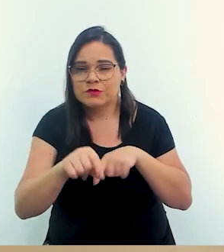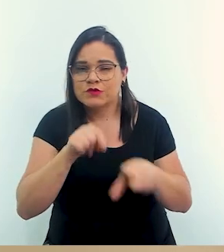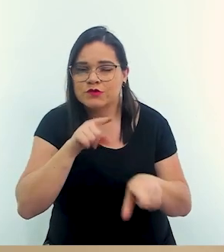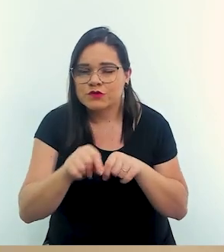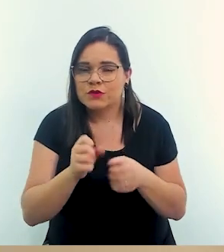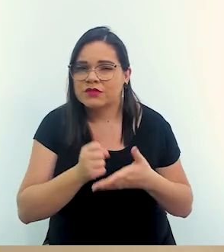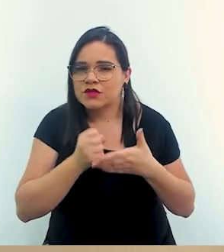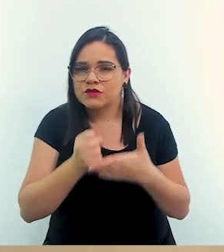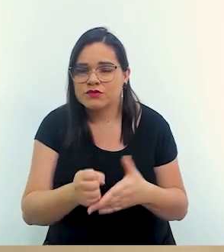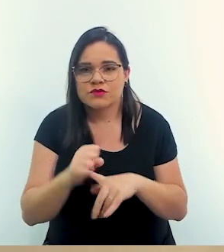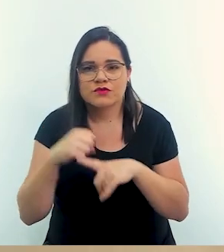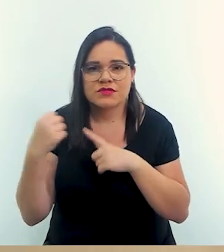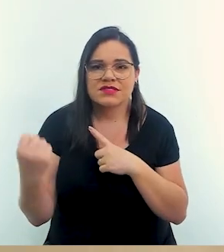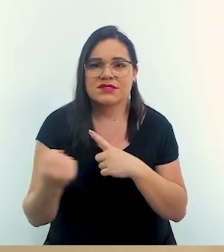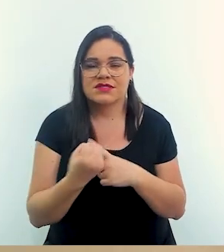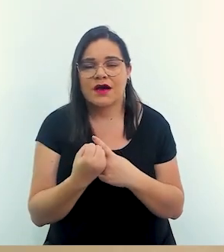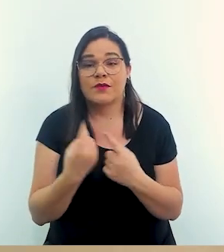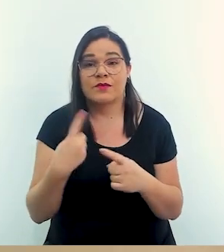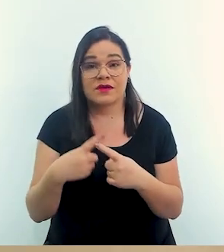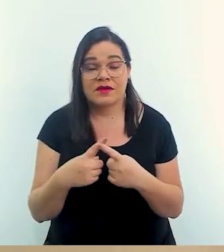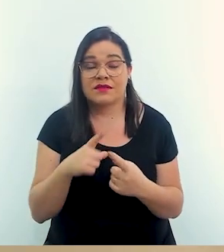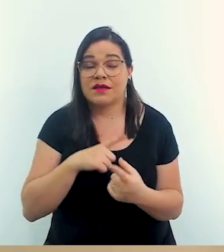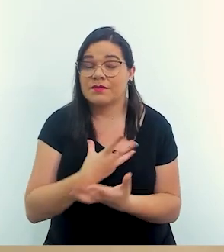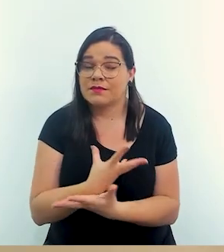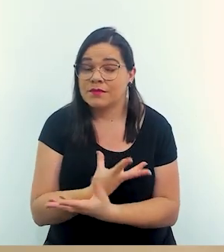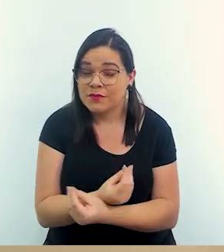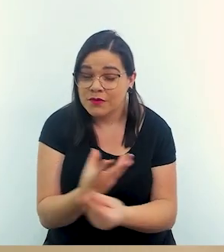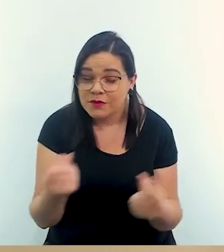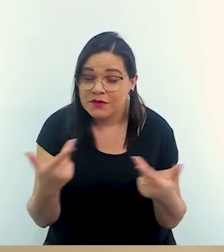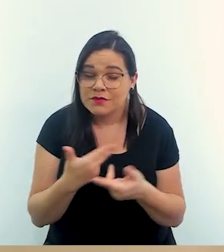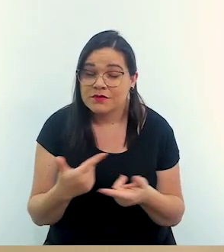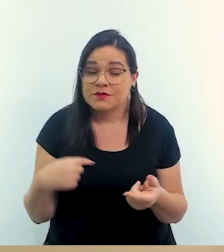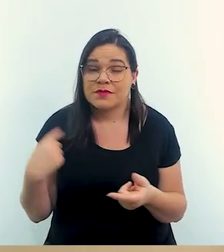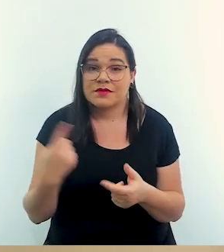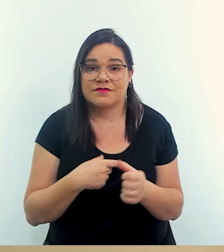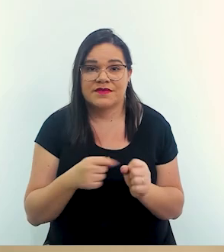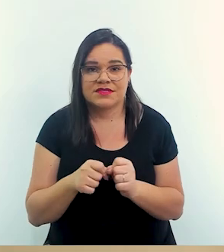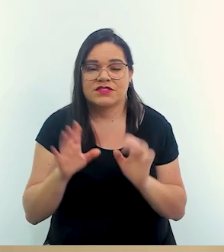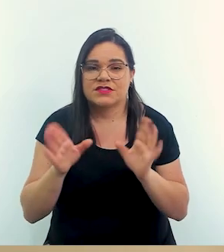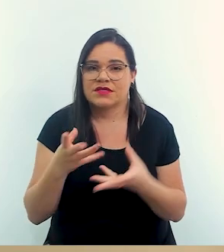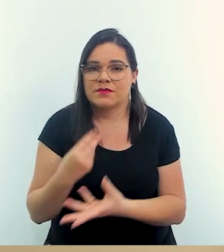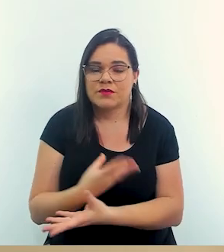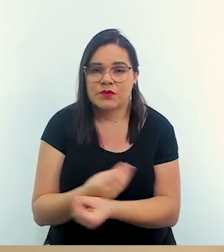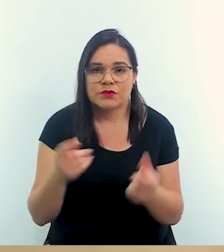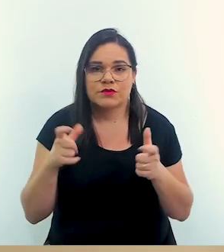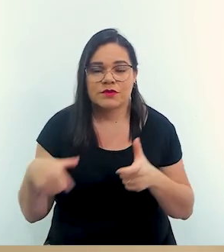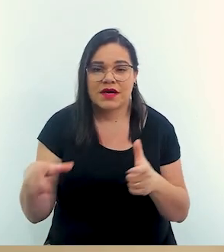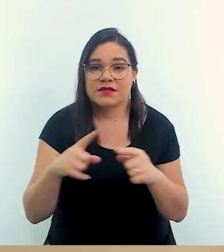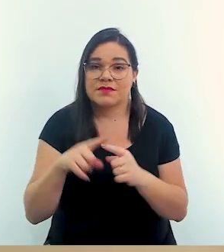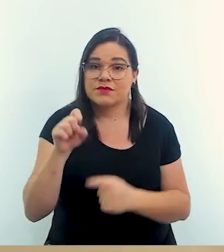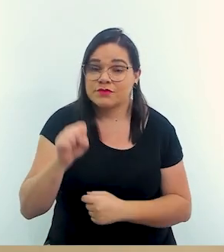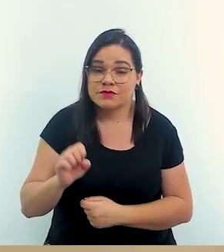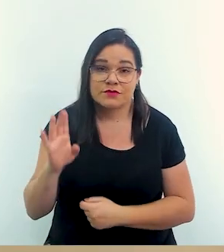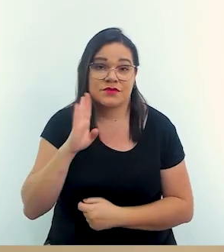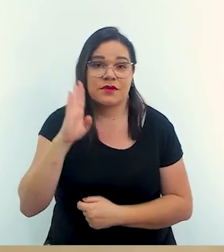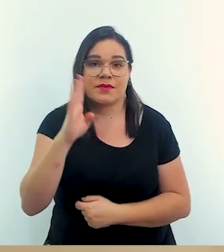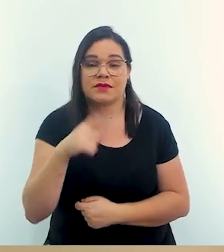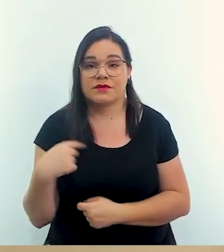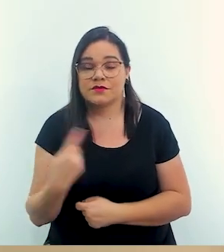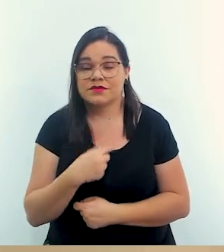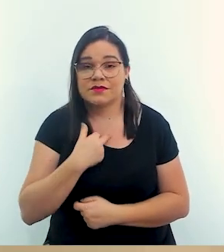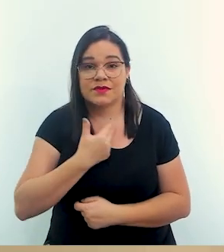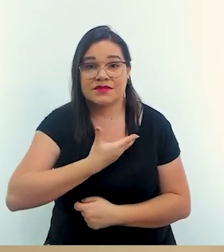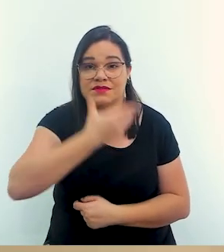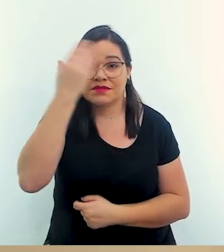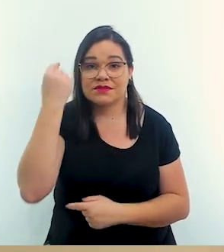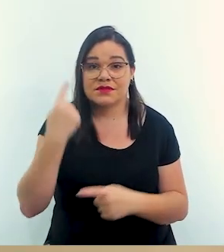escolhas de contribuição social enfim porque ainda vai ter muito para fazer já tem em muitos lugares mas no sul principalmente então a gente